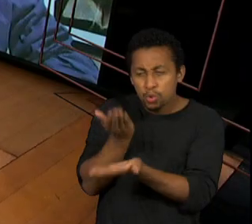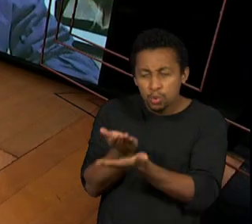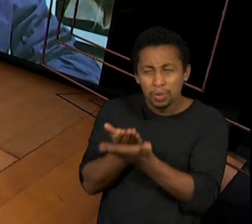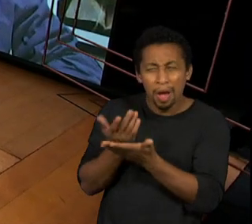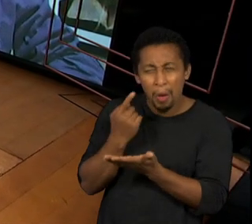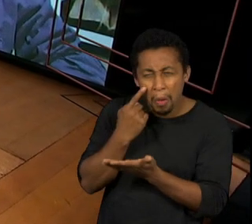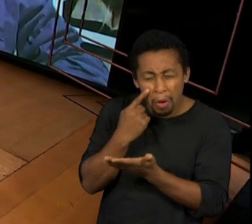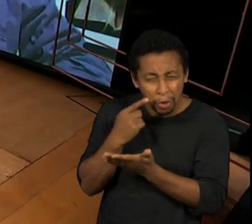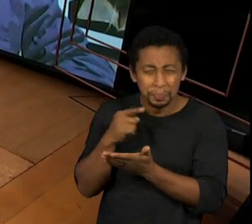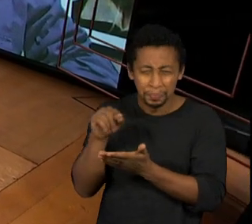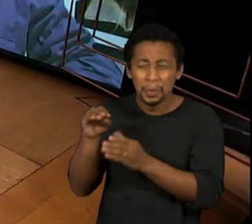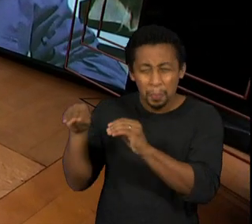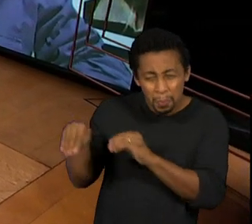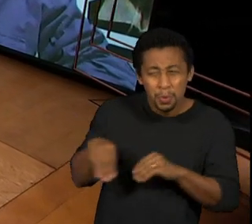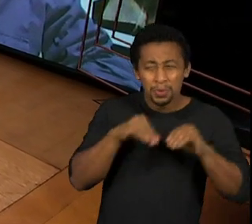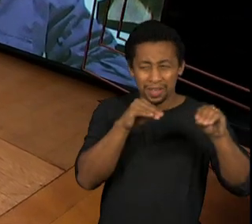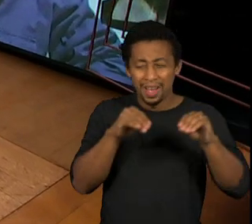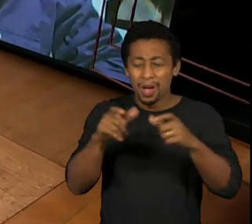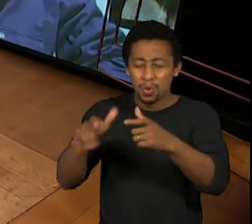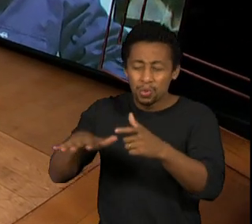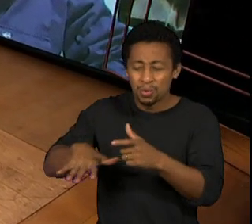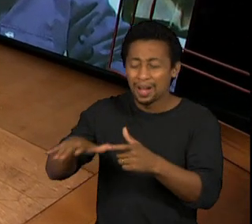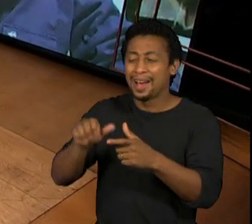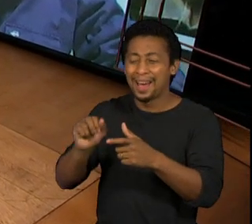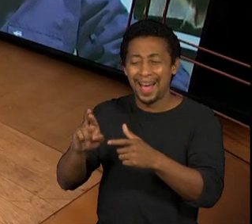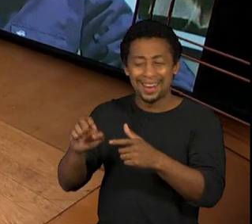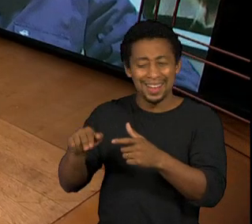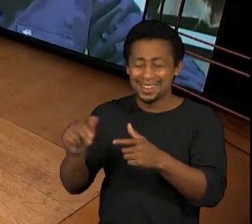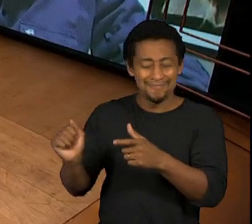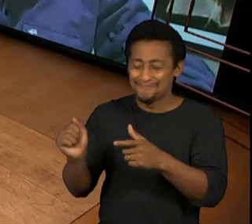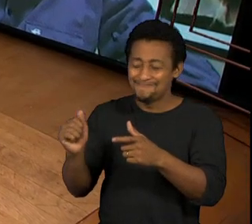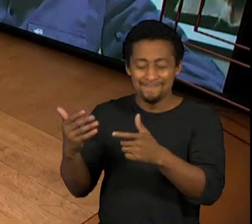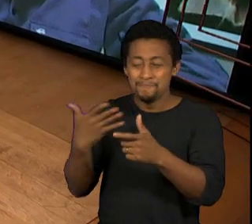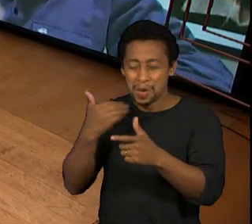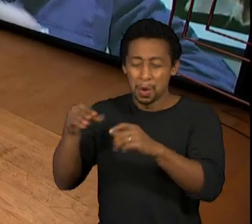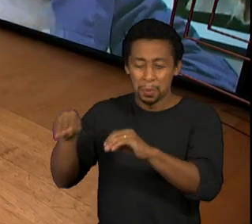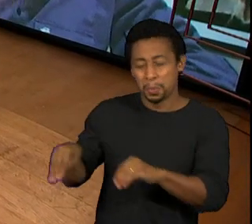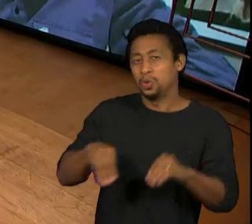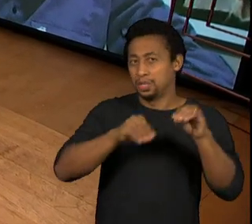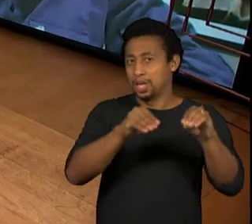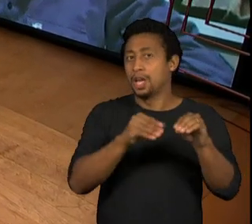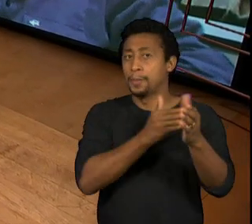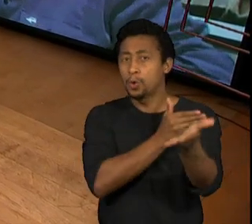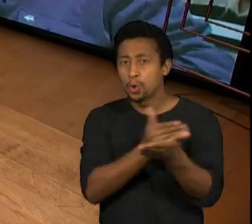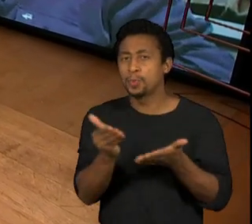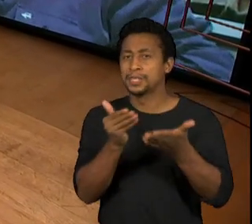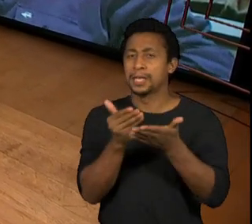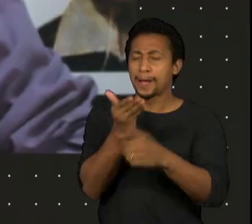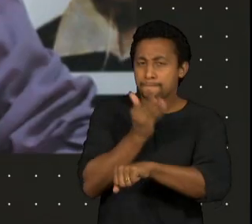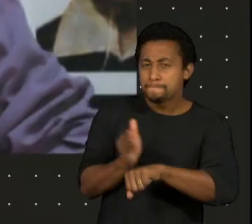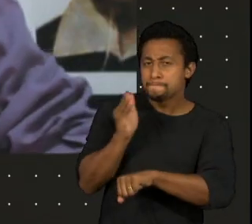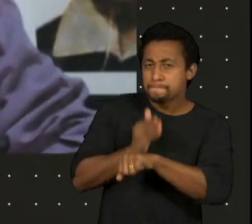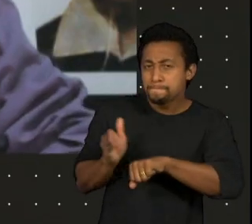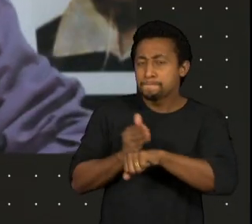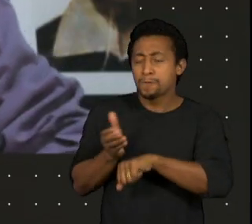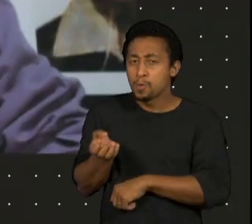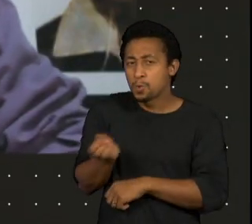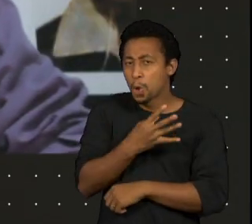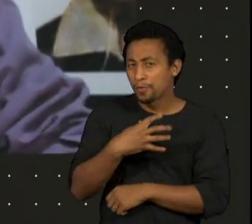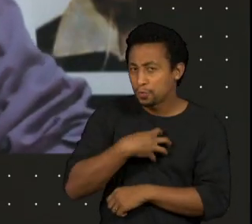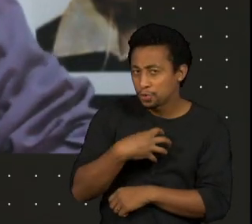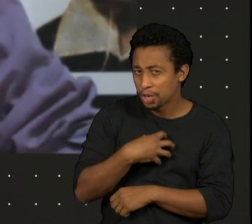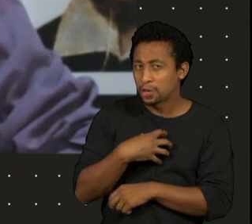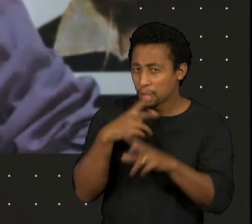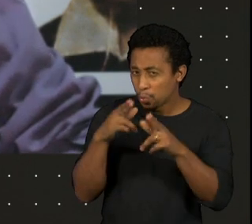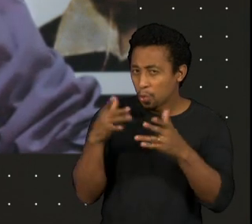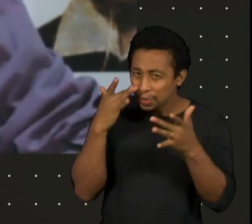Arena, não? E a gente queria experimentar essas técnicas aí que desenvolveram essa ideia que você teve do Teatro Jornal. E ele